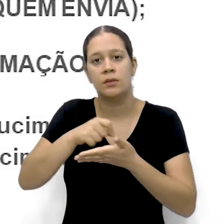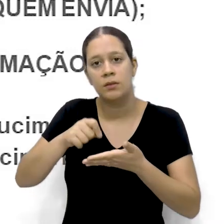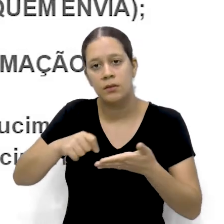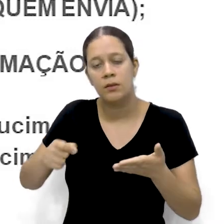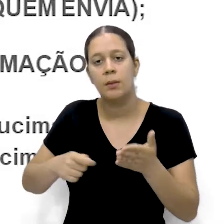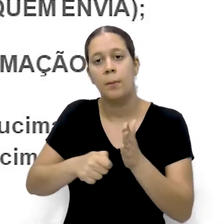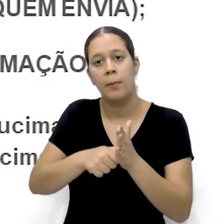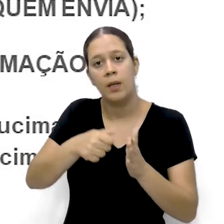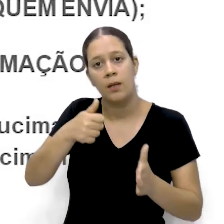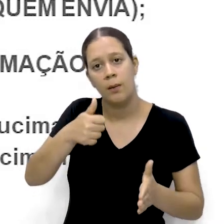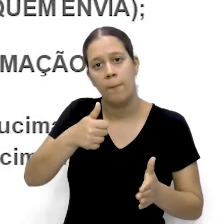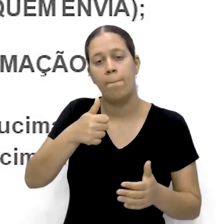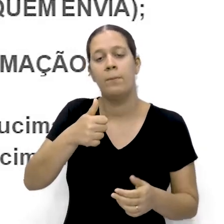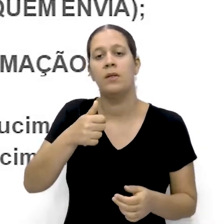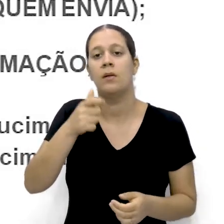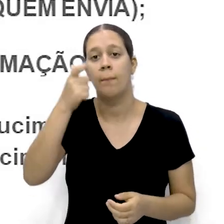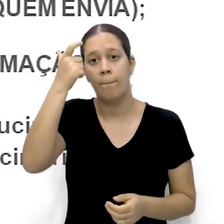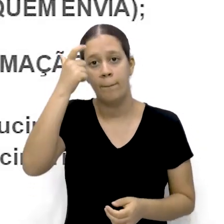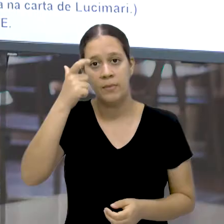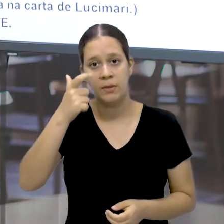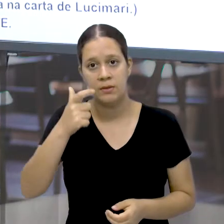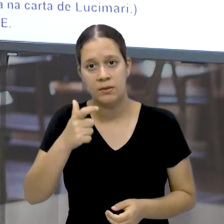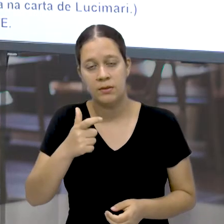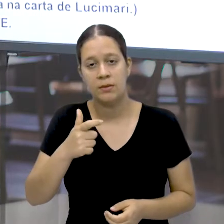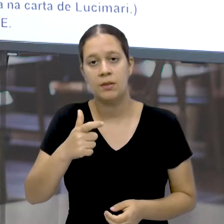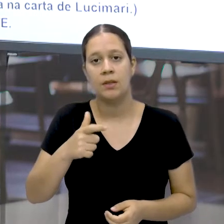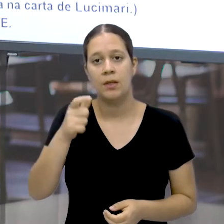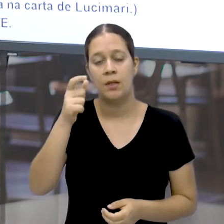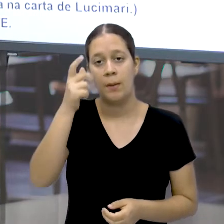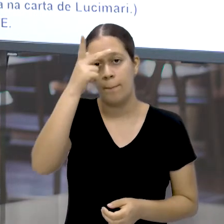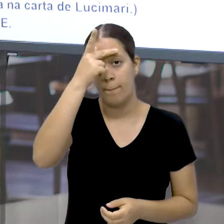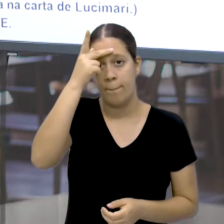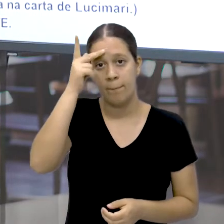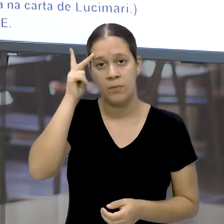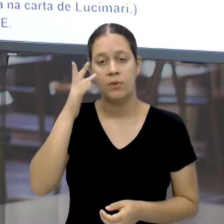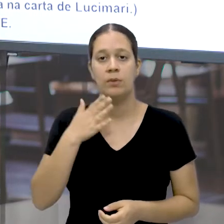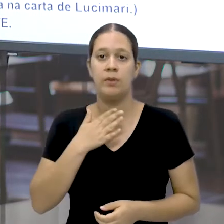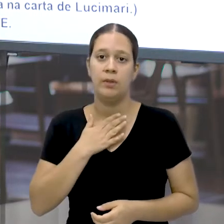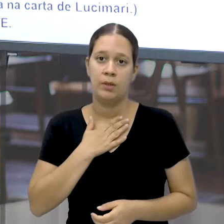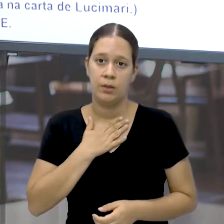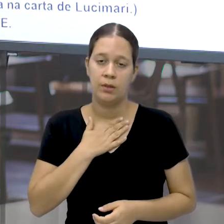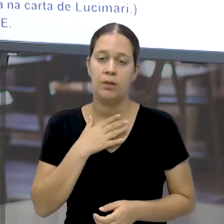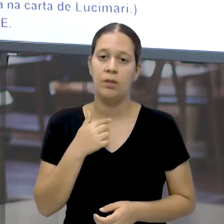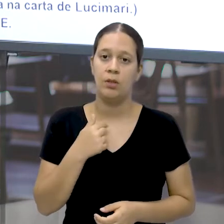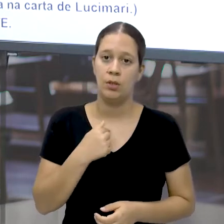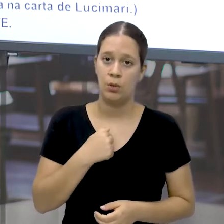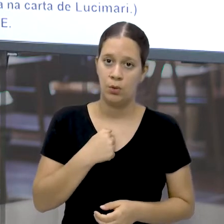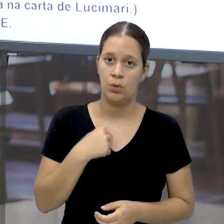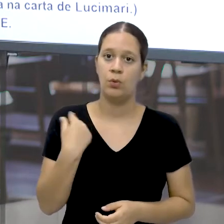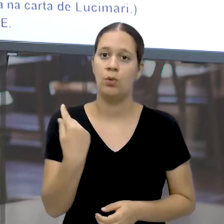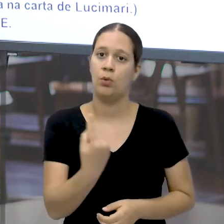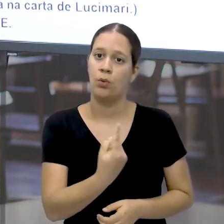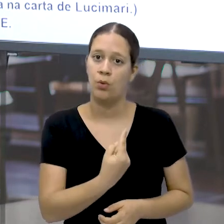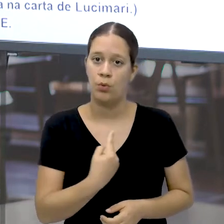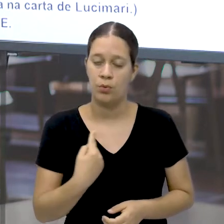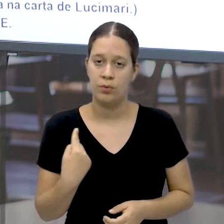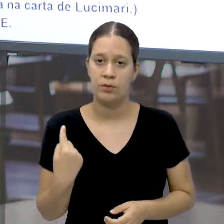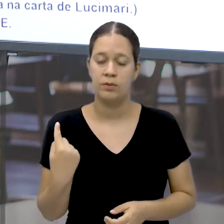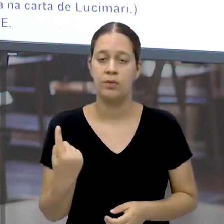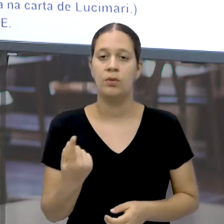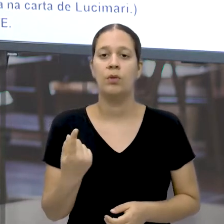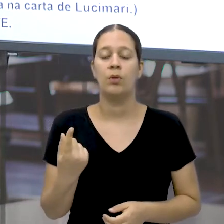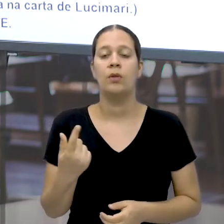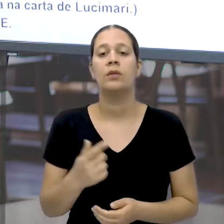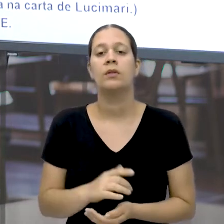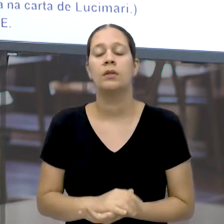pessoa Então se estão falando De maneira singular Falando Então eu Ou nós Quando eu Ou outras